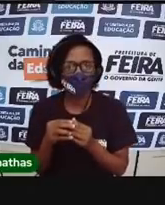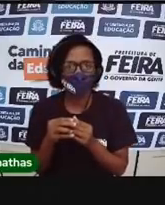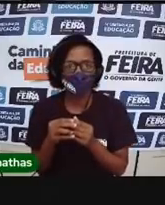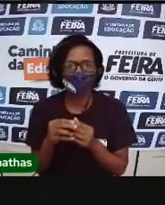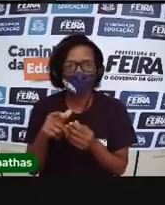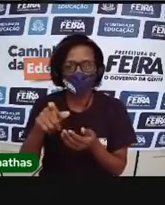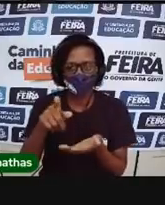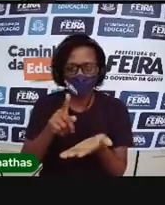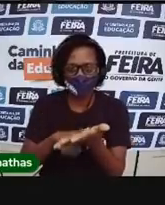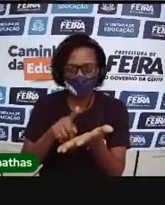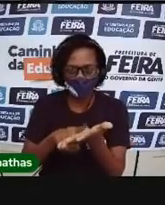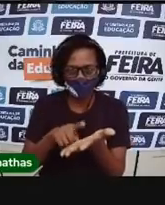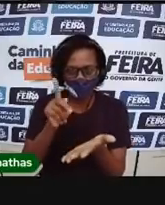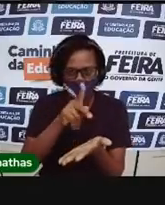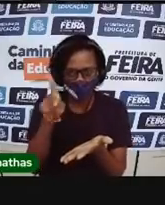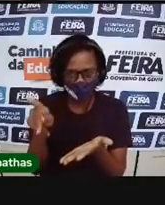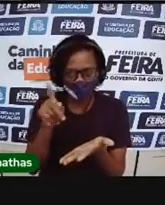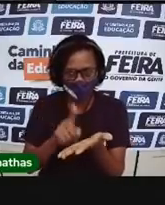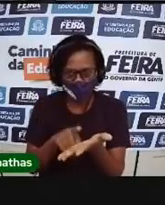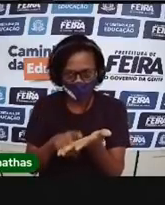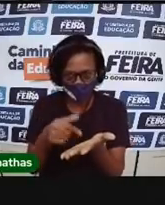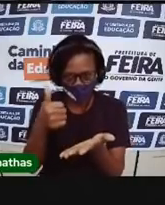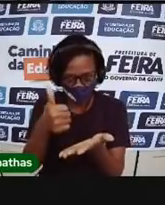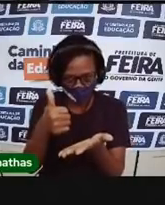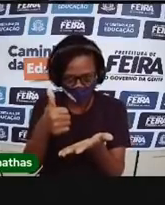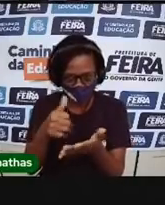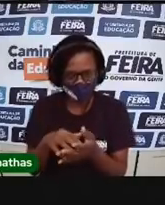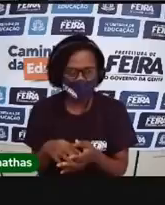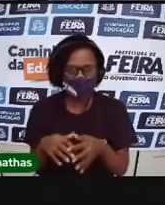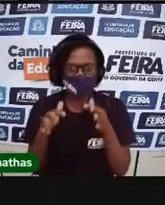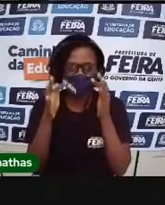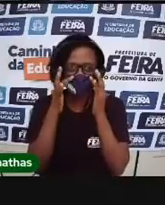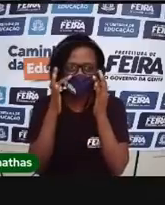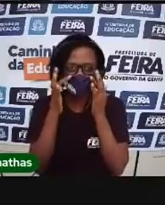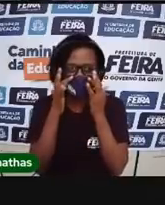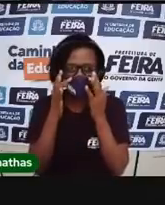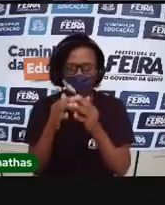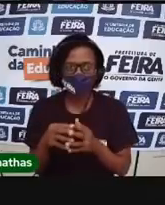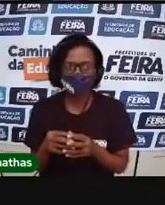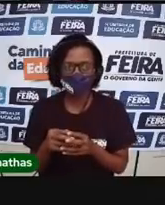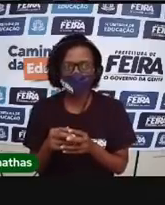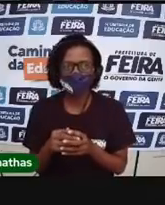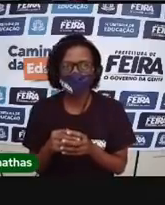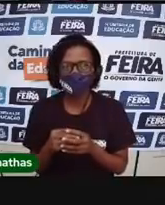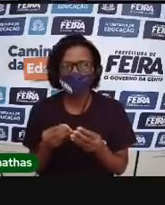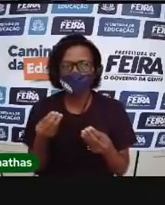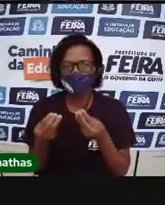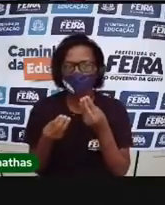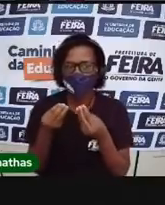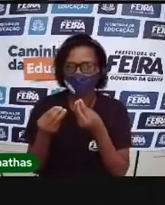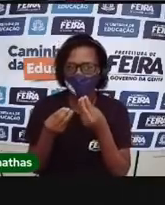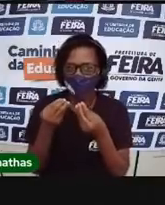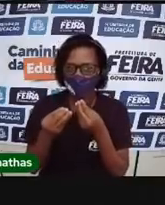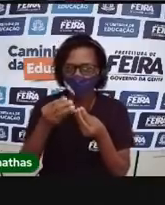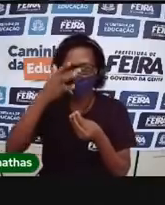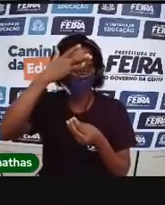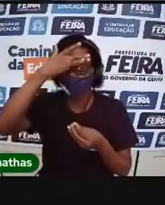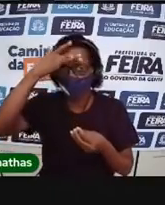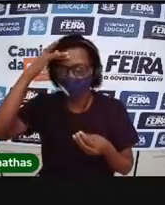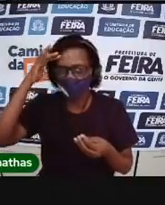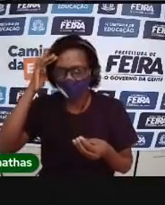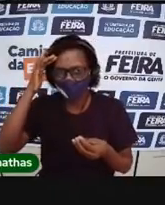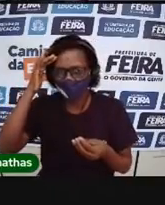combinar é a sua professora, tá bom? Presta atenção. Como as pessoas